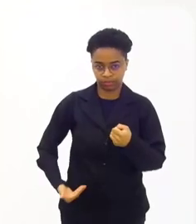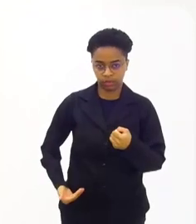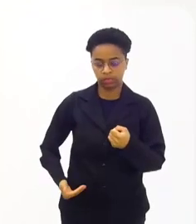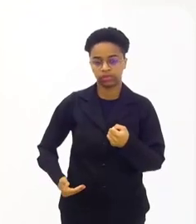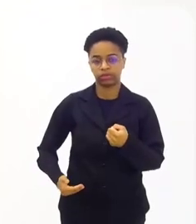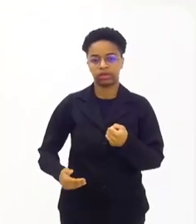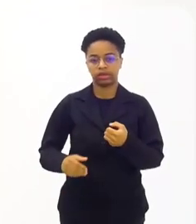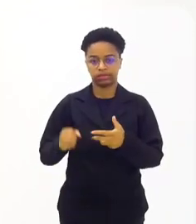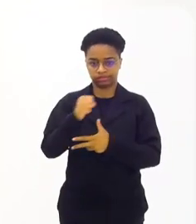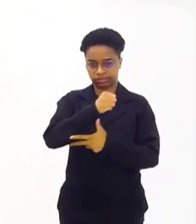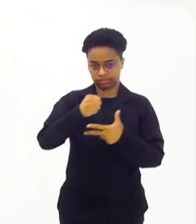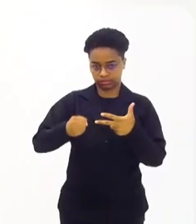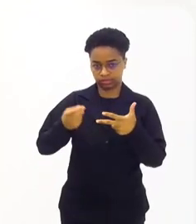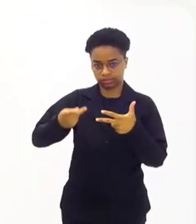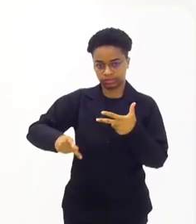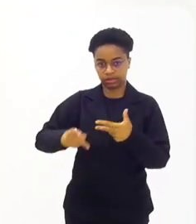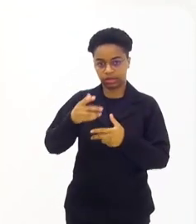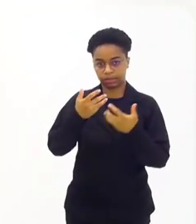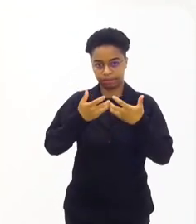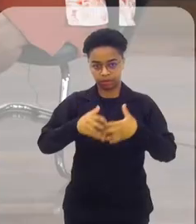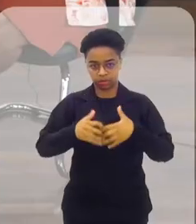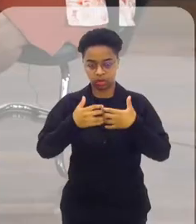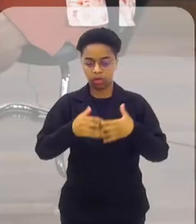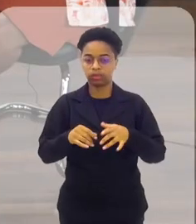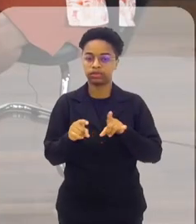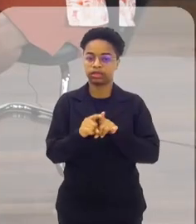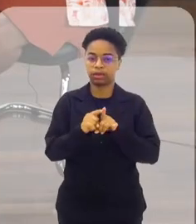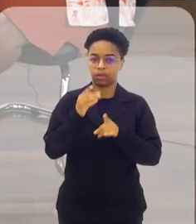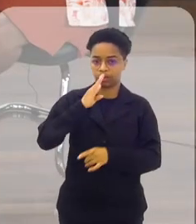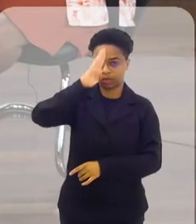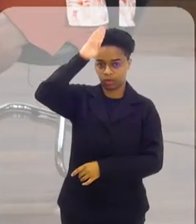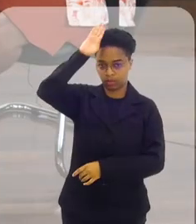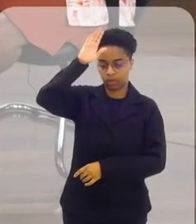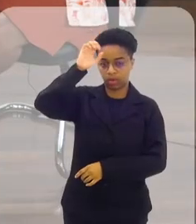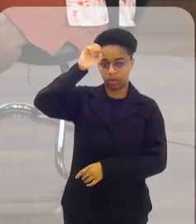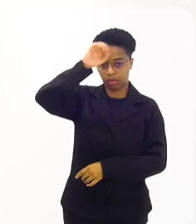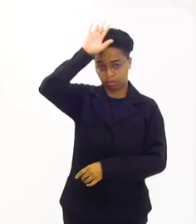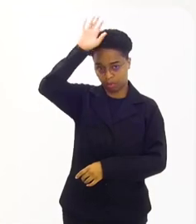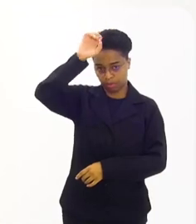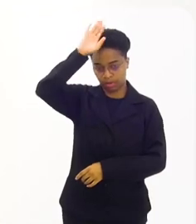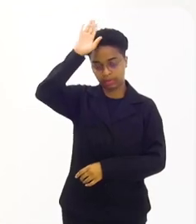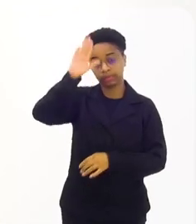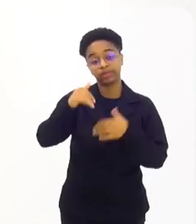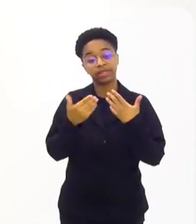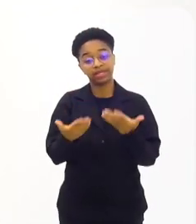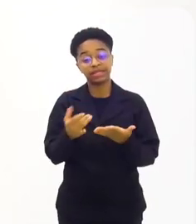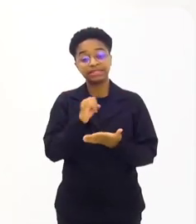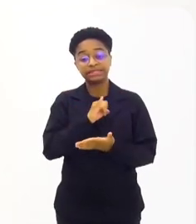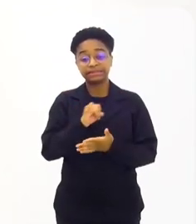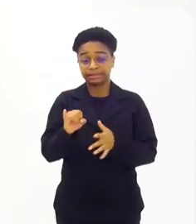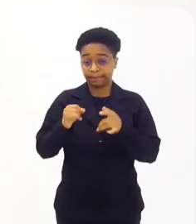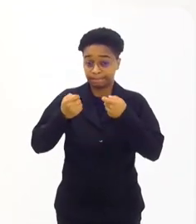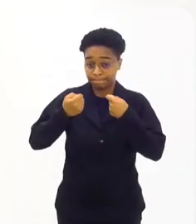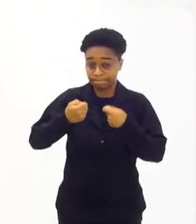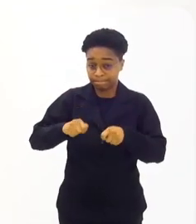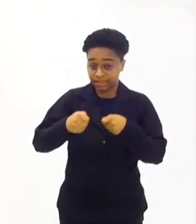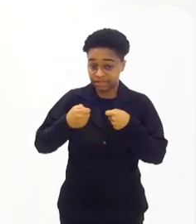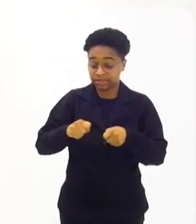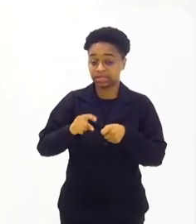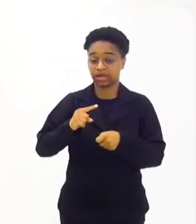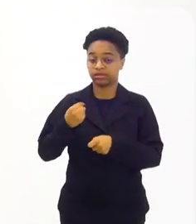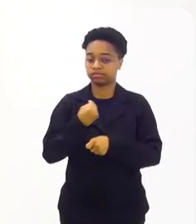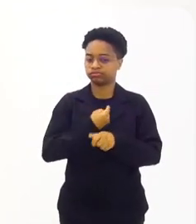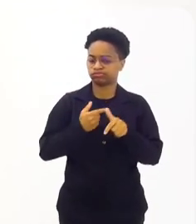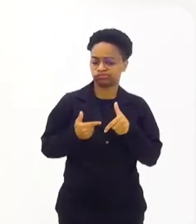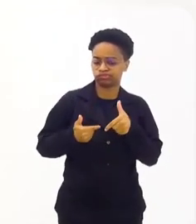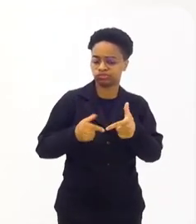município de Petrópolis e também o corpo de bombeiros. Então, se precisar que a